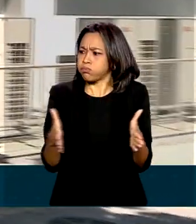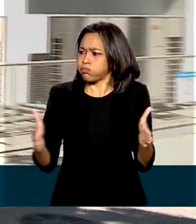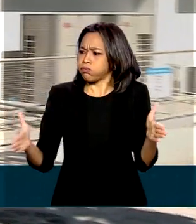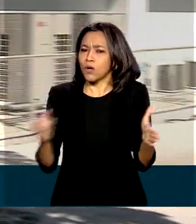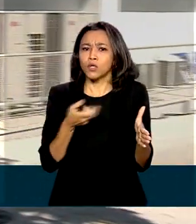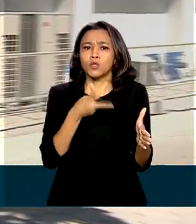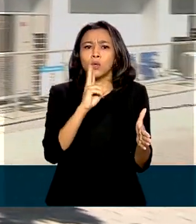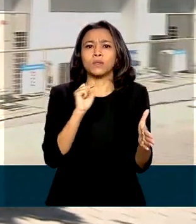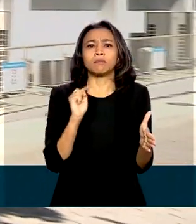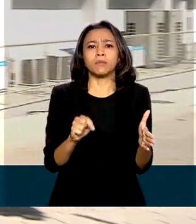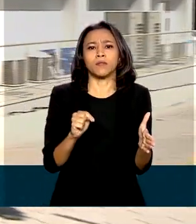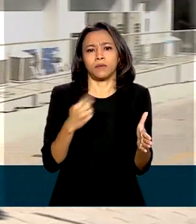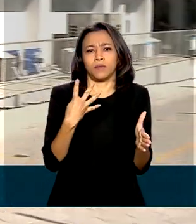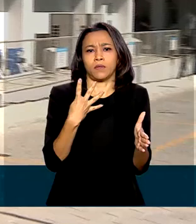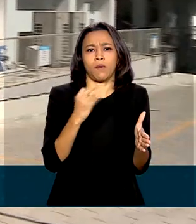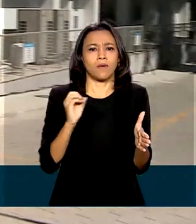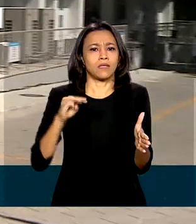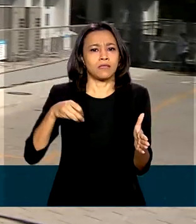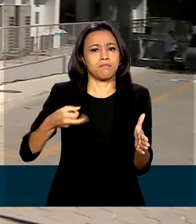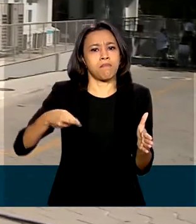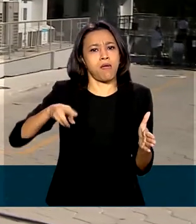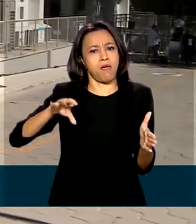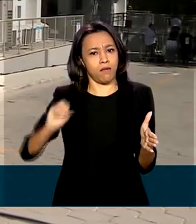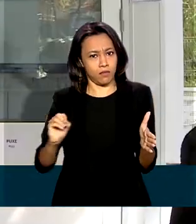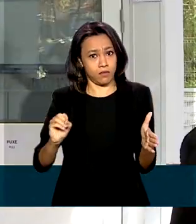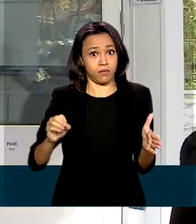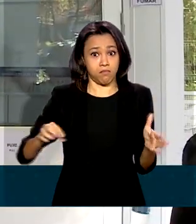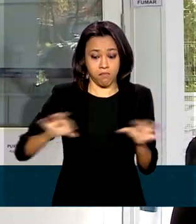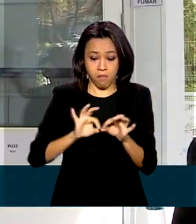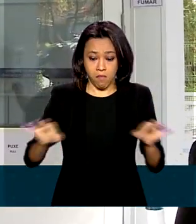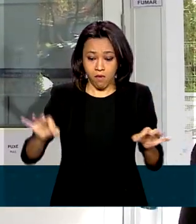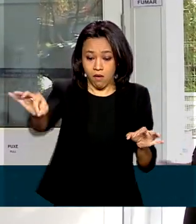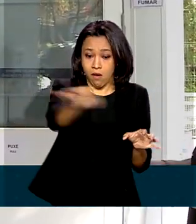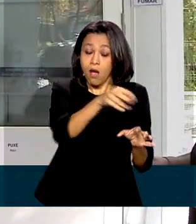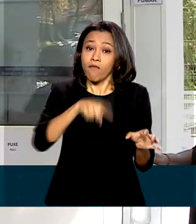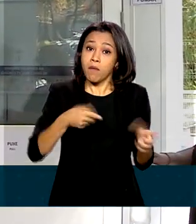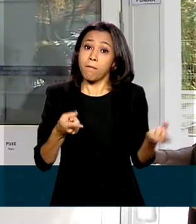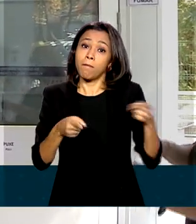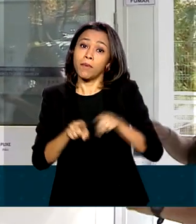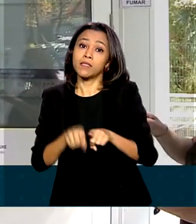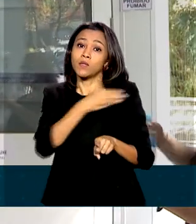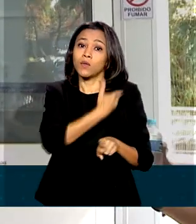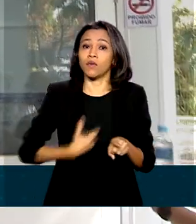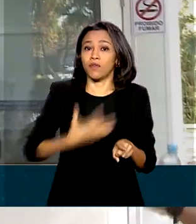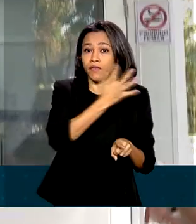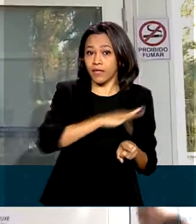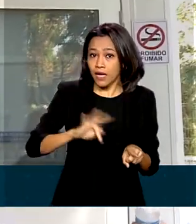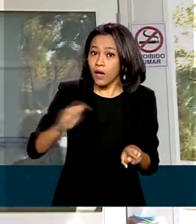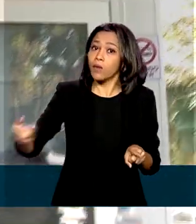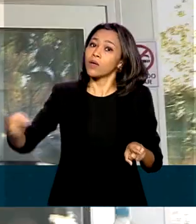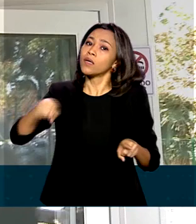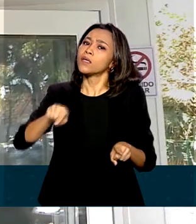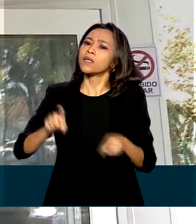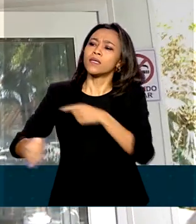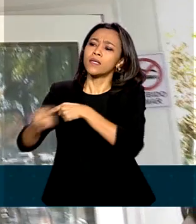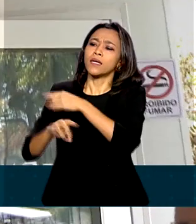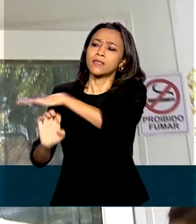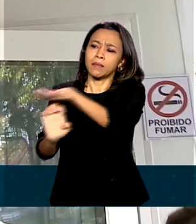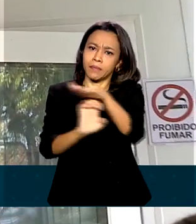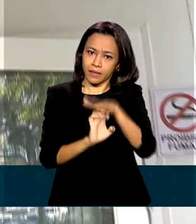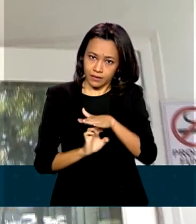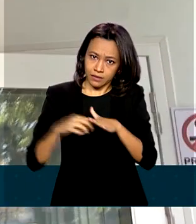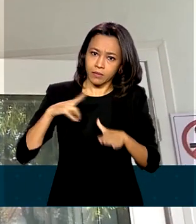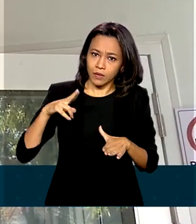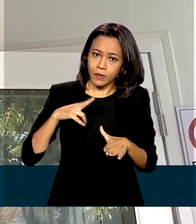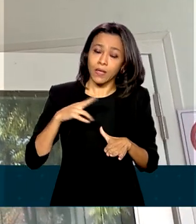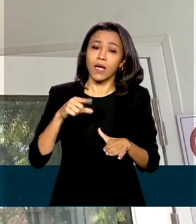.400 metros quadrados e foi construído numa parceria do governo federal com a iniciativa privada. O custo total para a